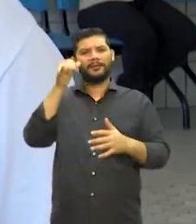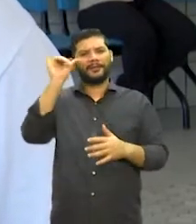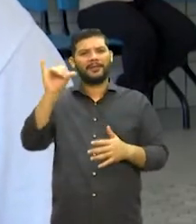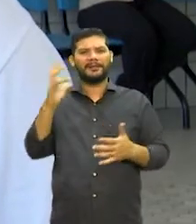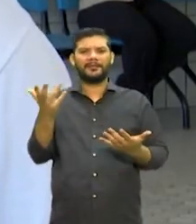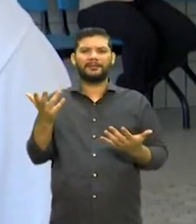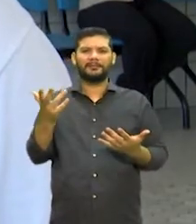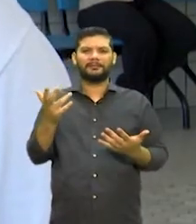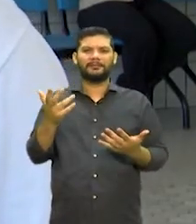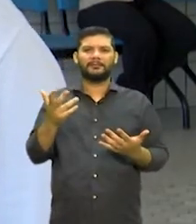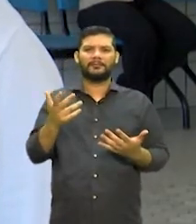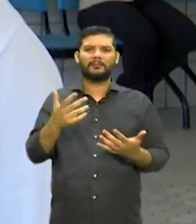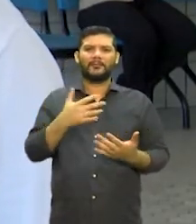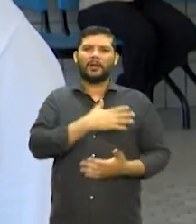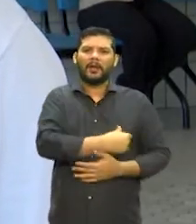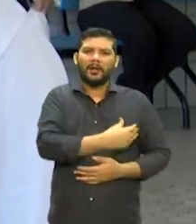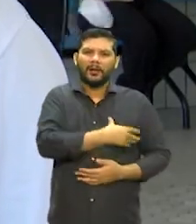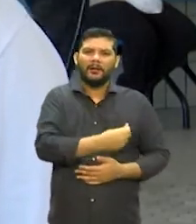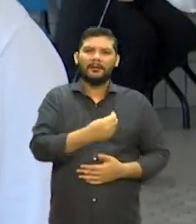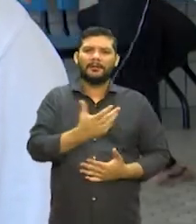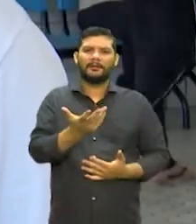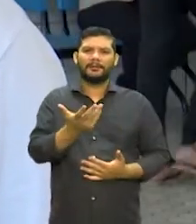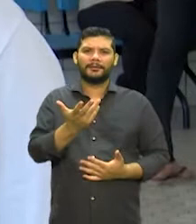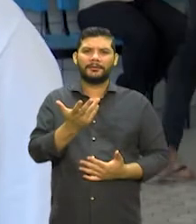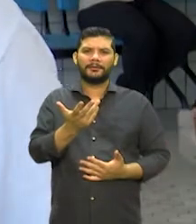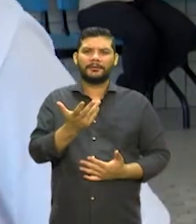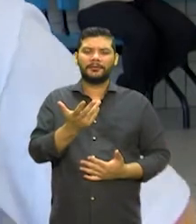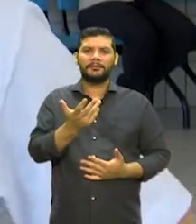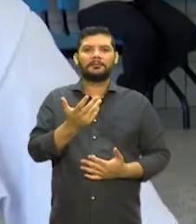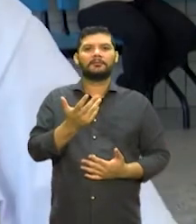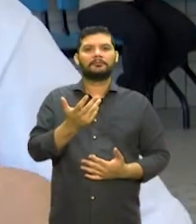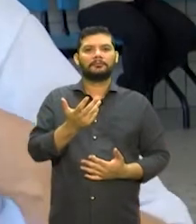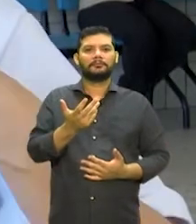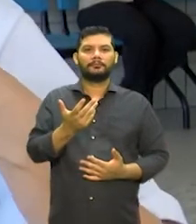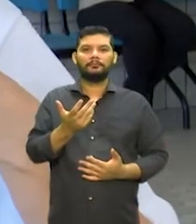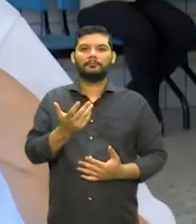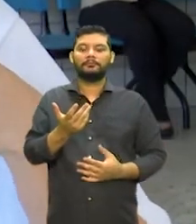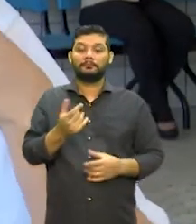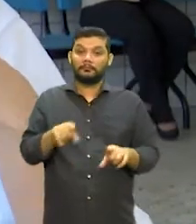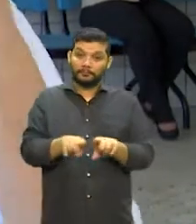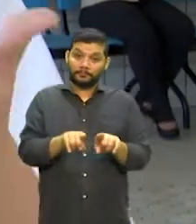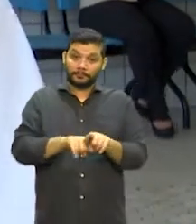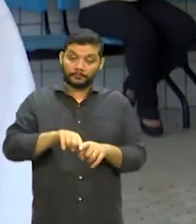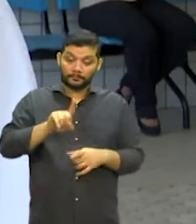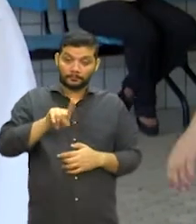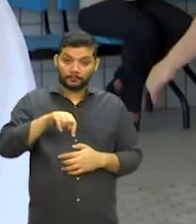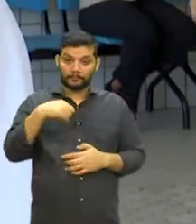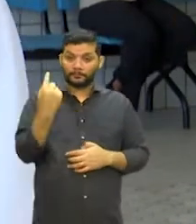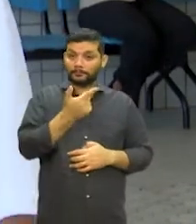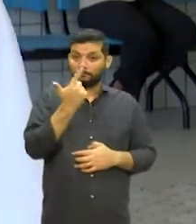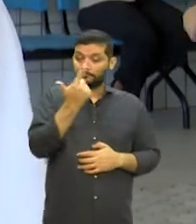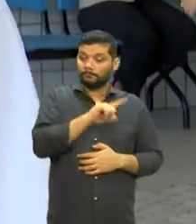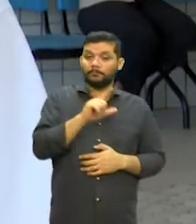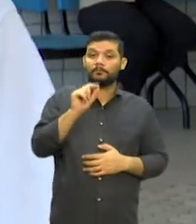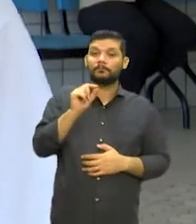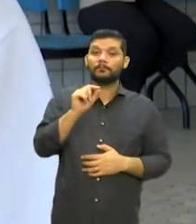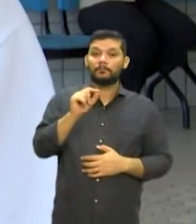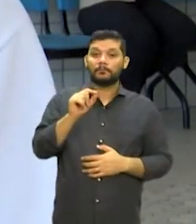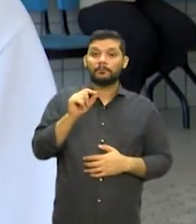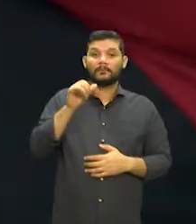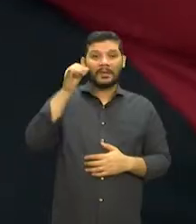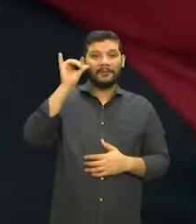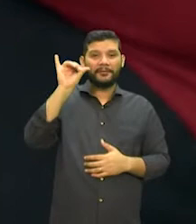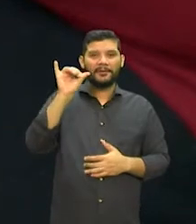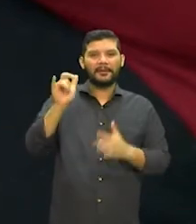leite, com aquecimento, além da gente conseguir evitar colocar plásticos no meio